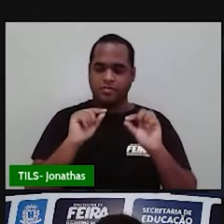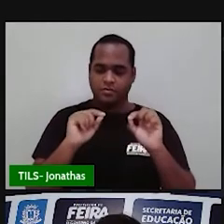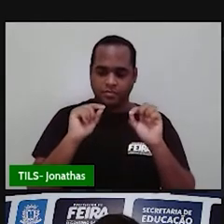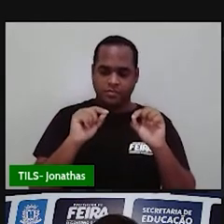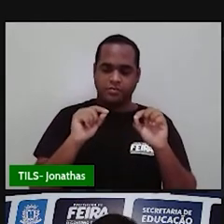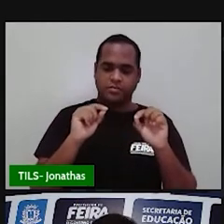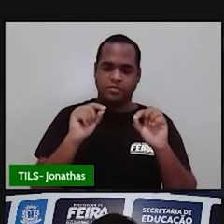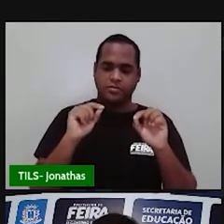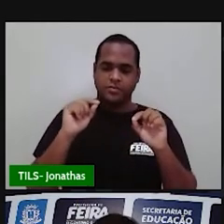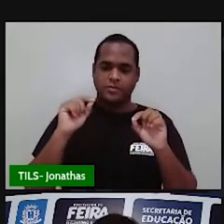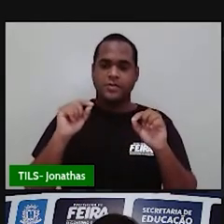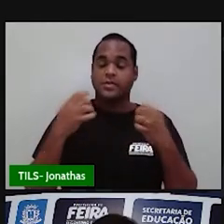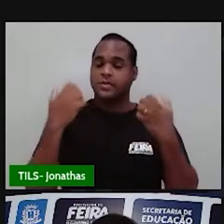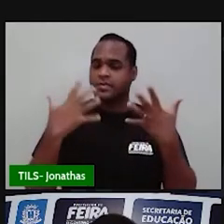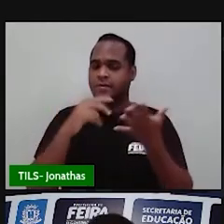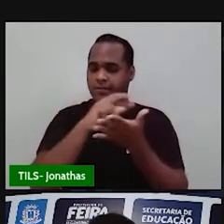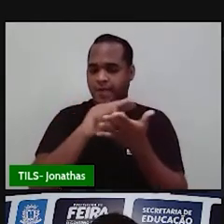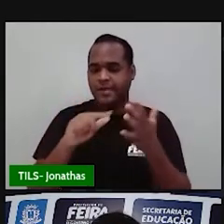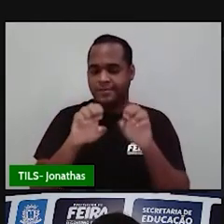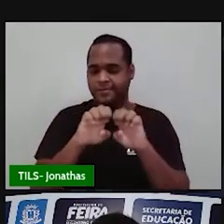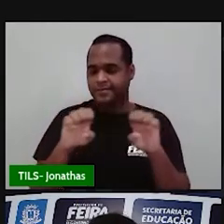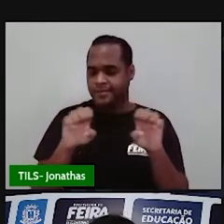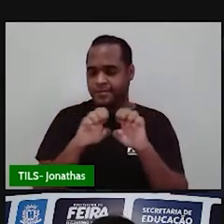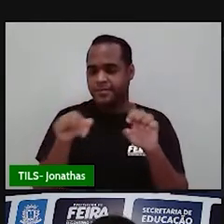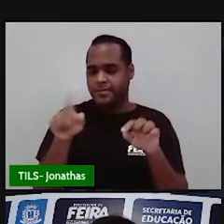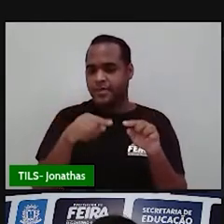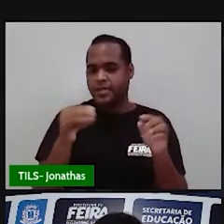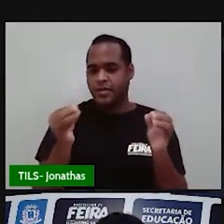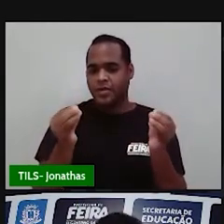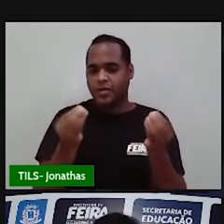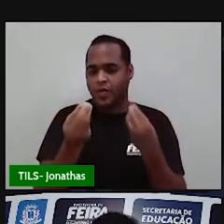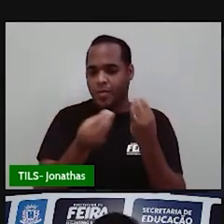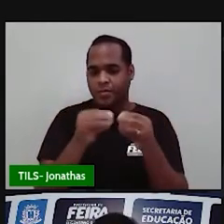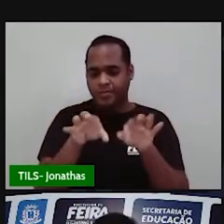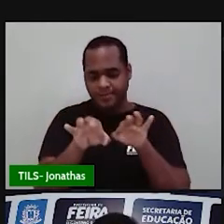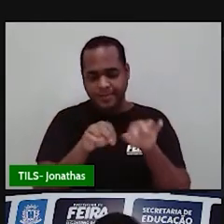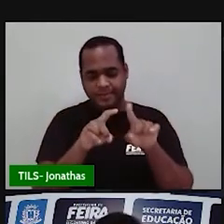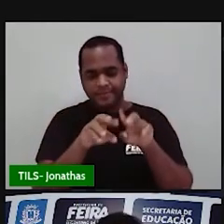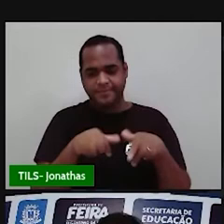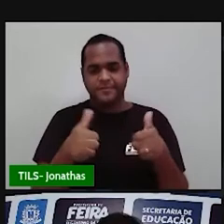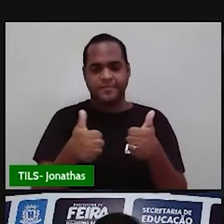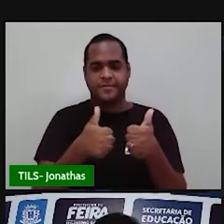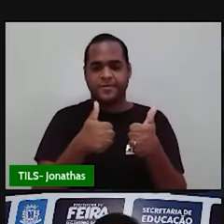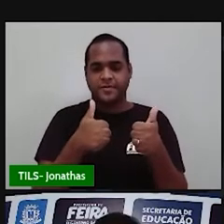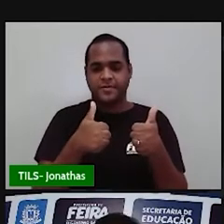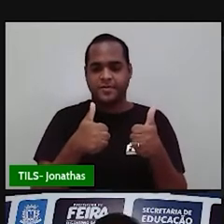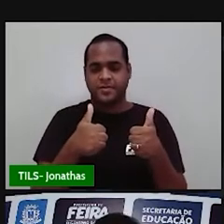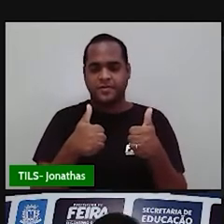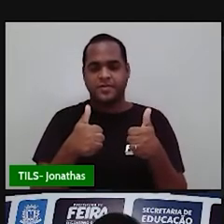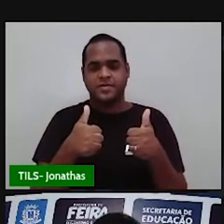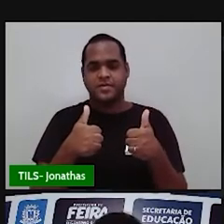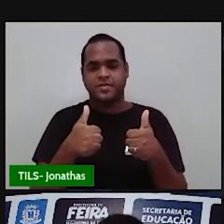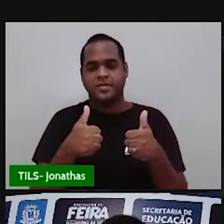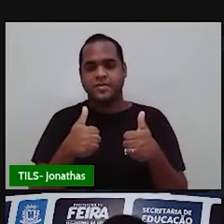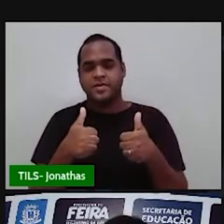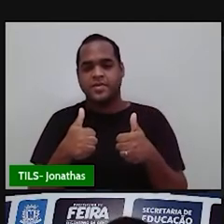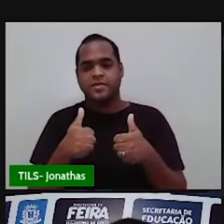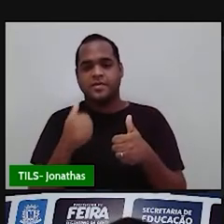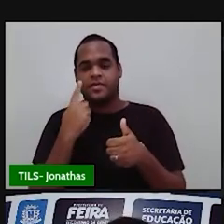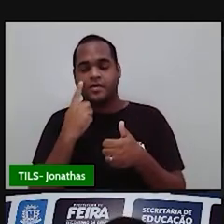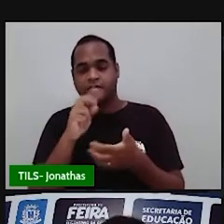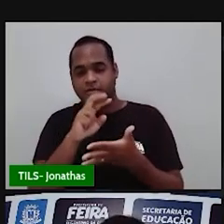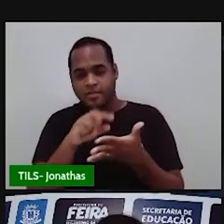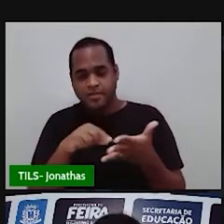estatística, que são as estatísticas que nós fazemos, né? As estatísticas que nós fazemos, as que a gente